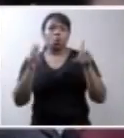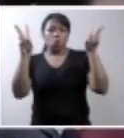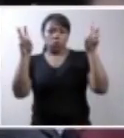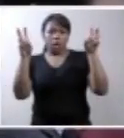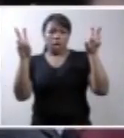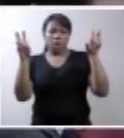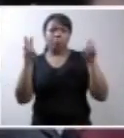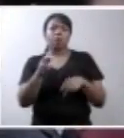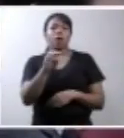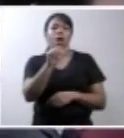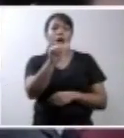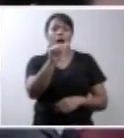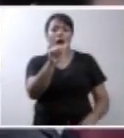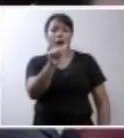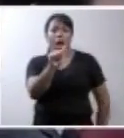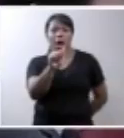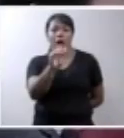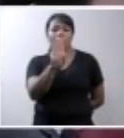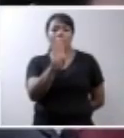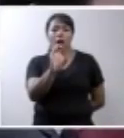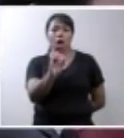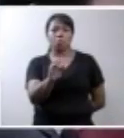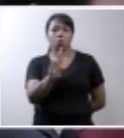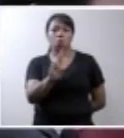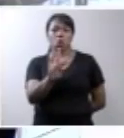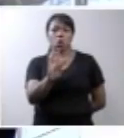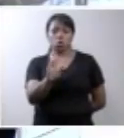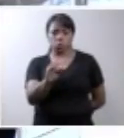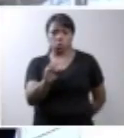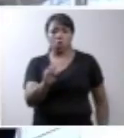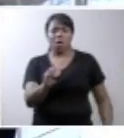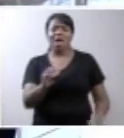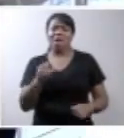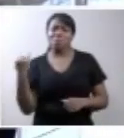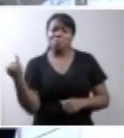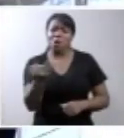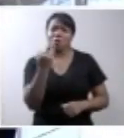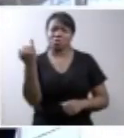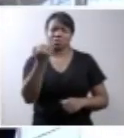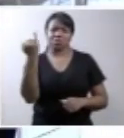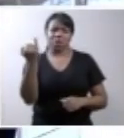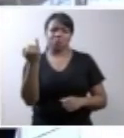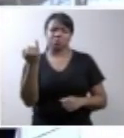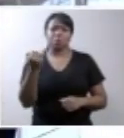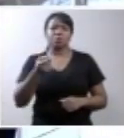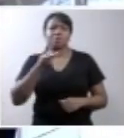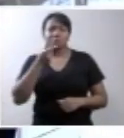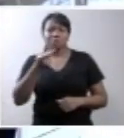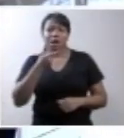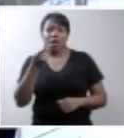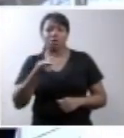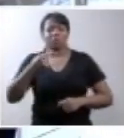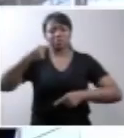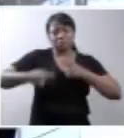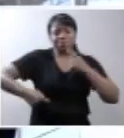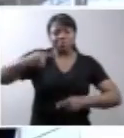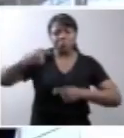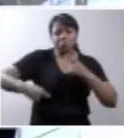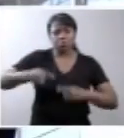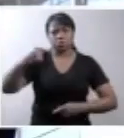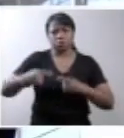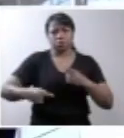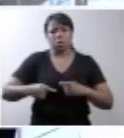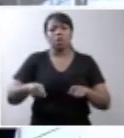aborto significa uma oportunidade importante para uma ampla e necessária discussão,